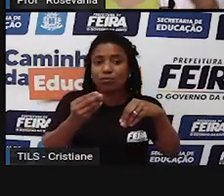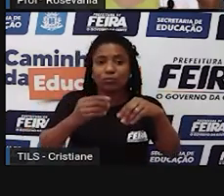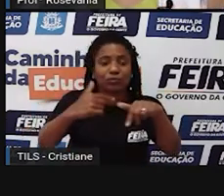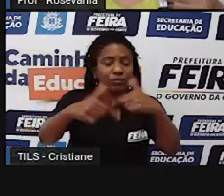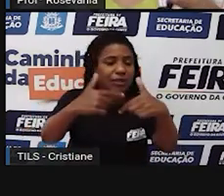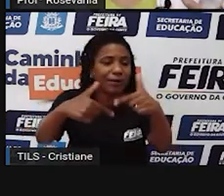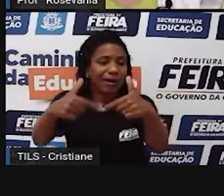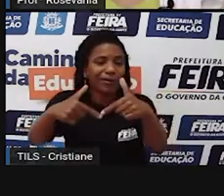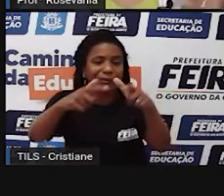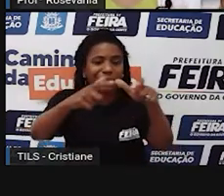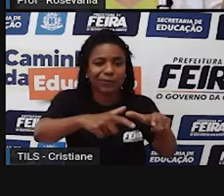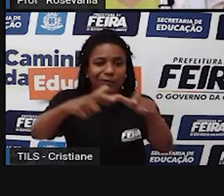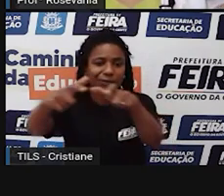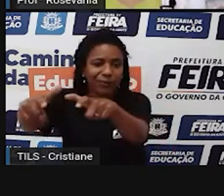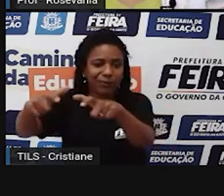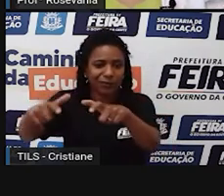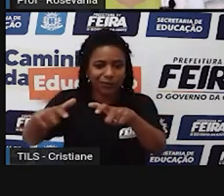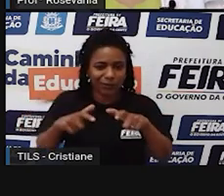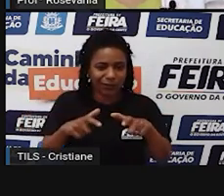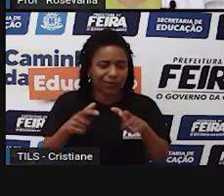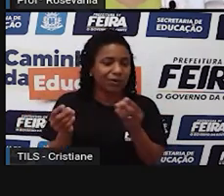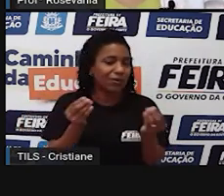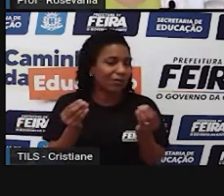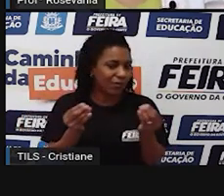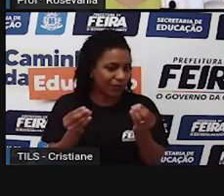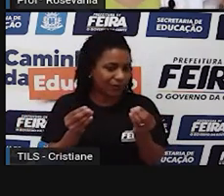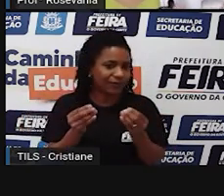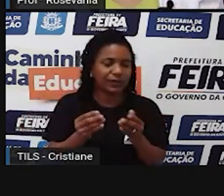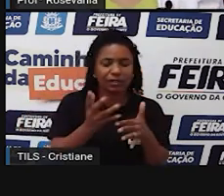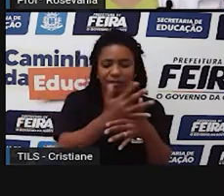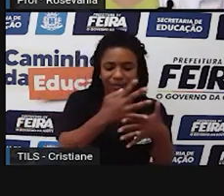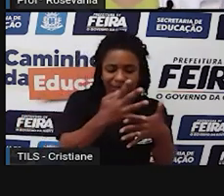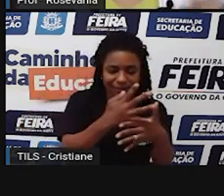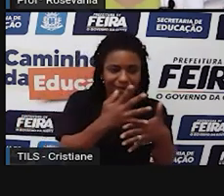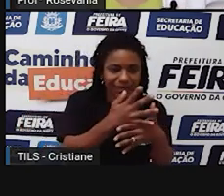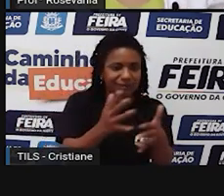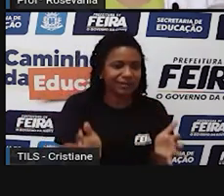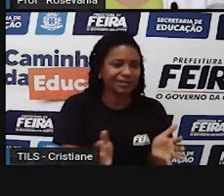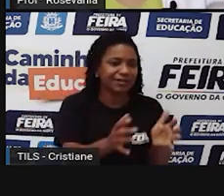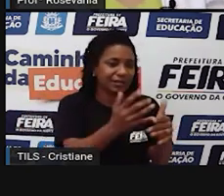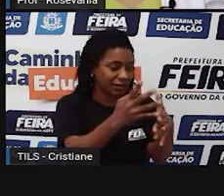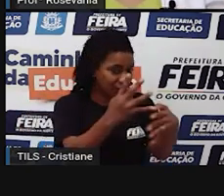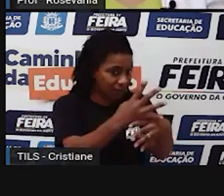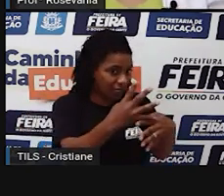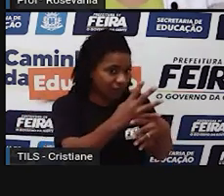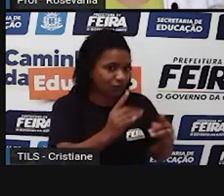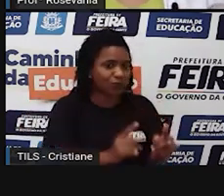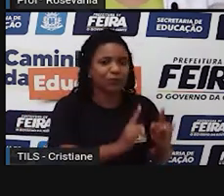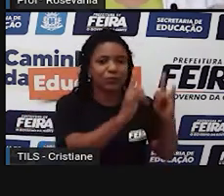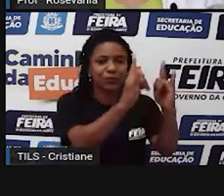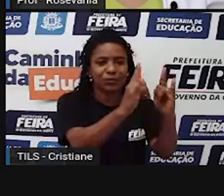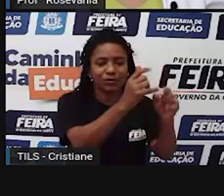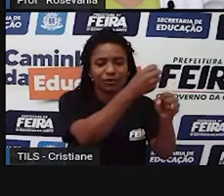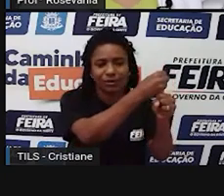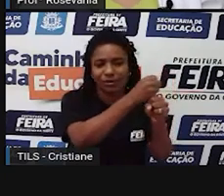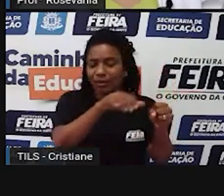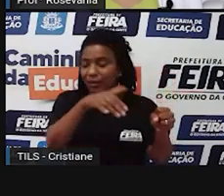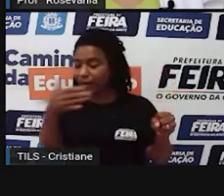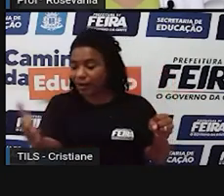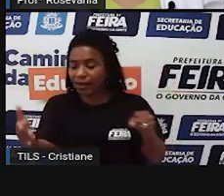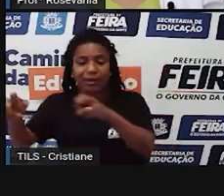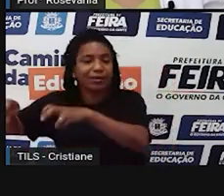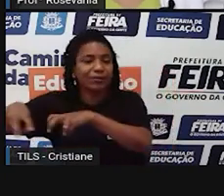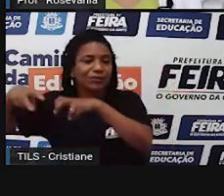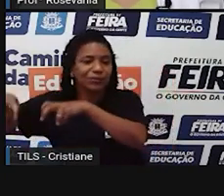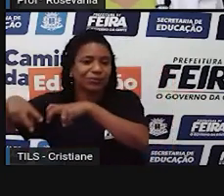de divisão na cidade, que é a parte da cidade e a parte do campo. Tem uma parte que é específica do que